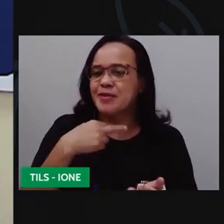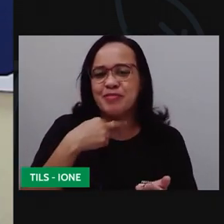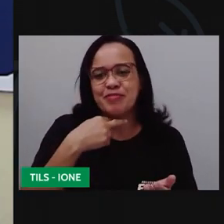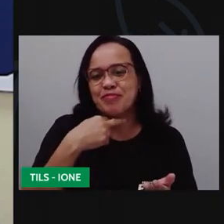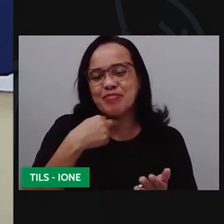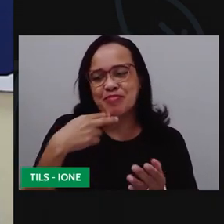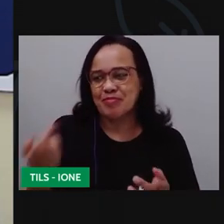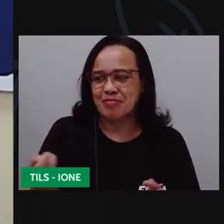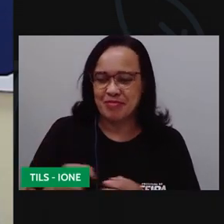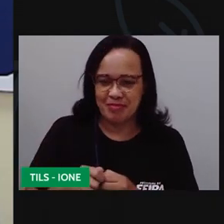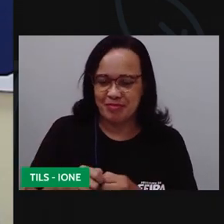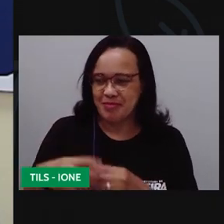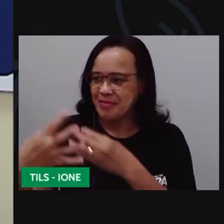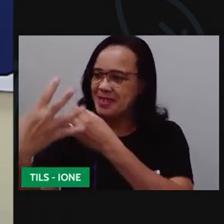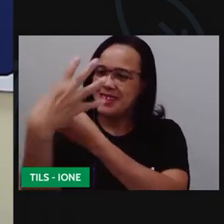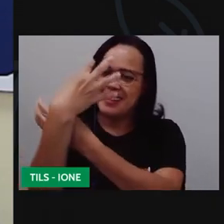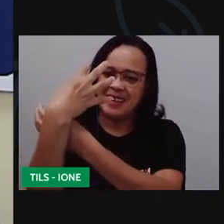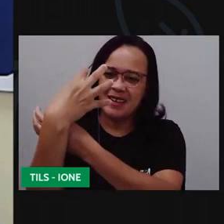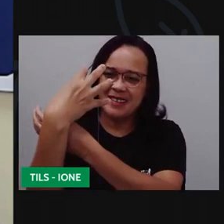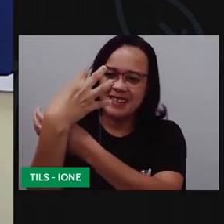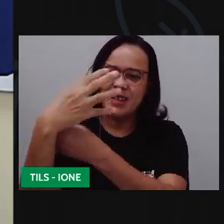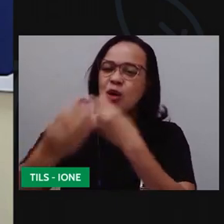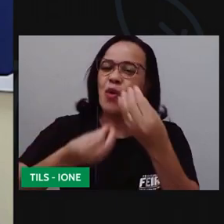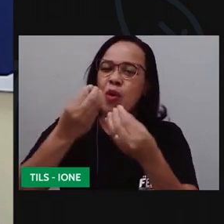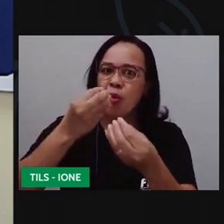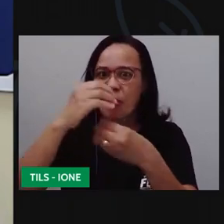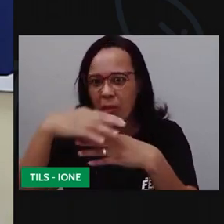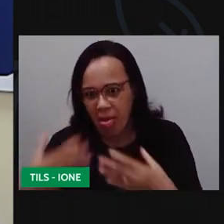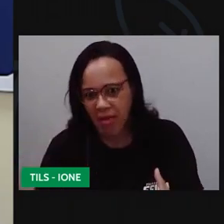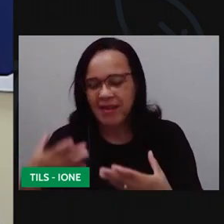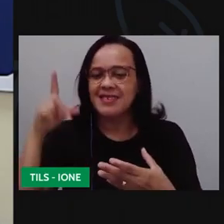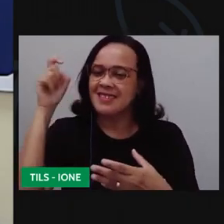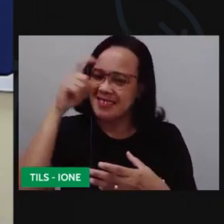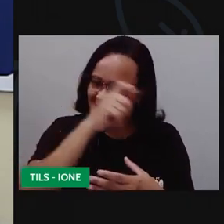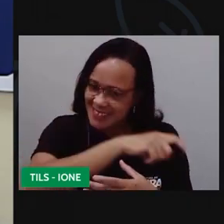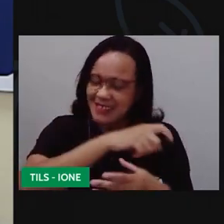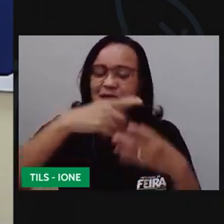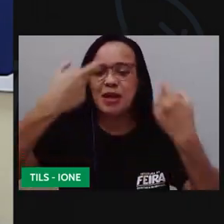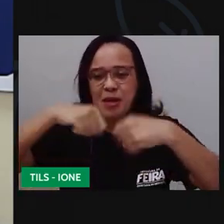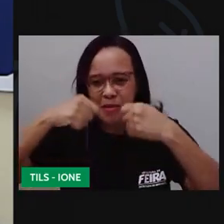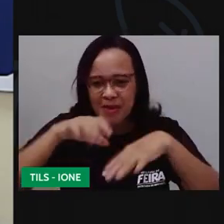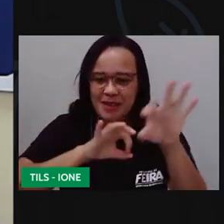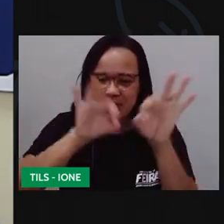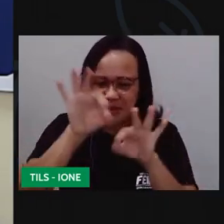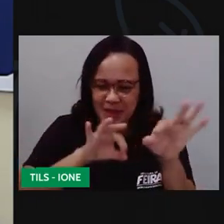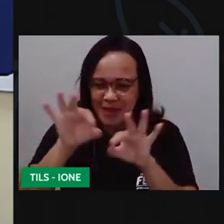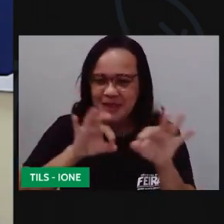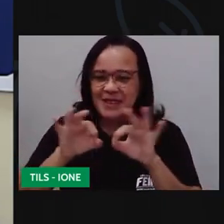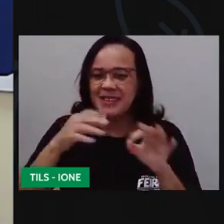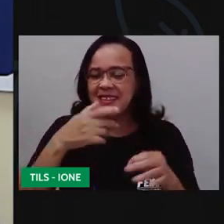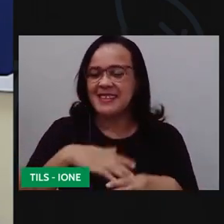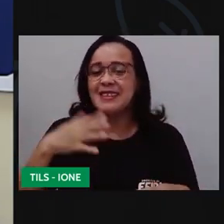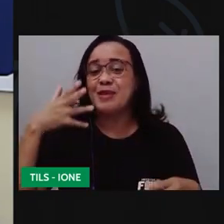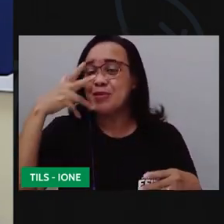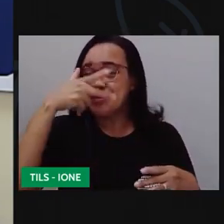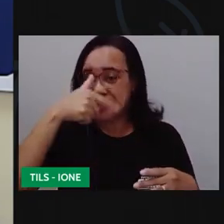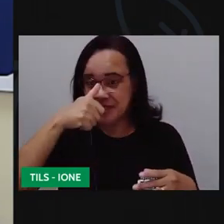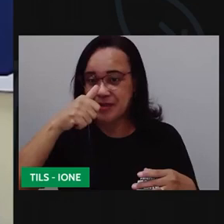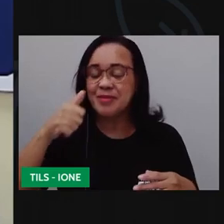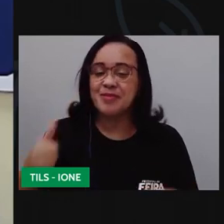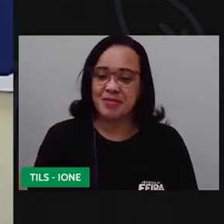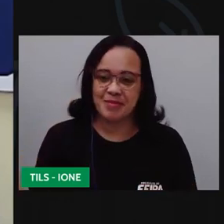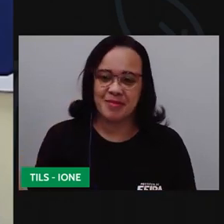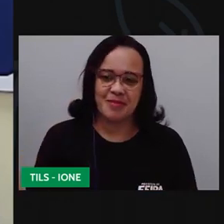entrevista filmando e o negócio despenca não as coisas que a faz aqui é tudo bem feitinho e a gente vai passar a última aqui nessa lateral